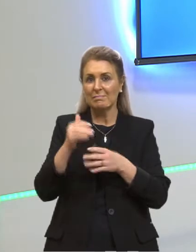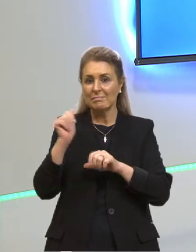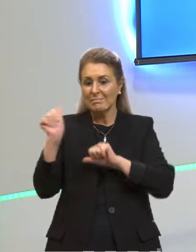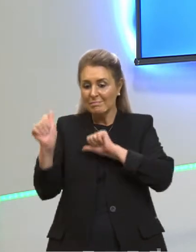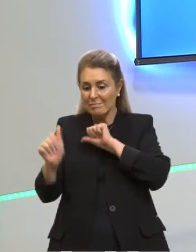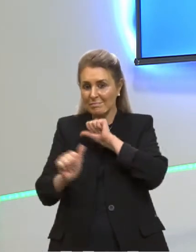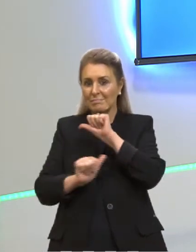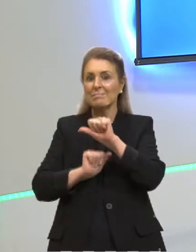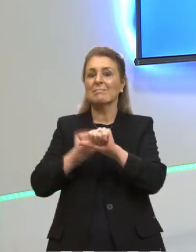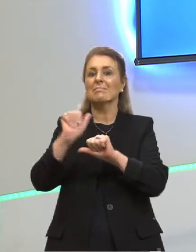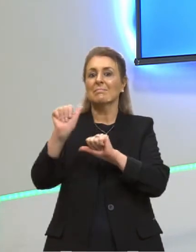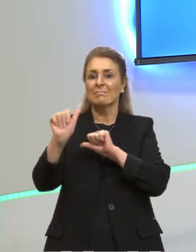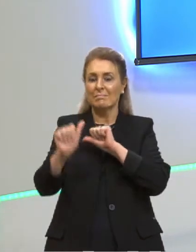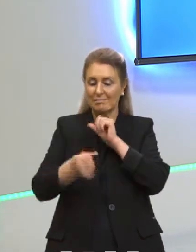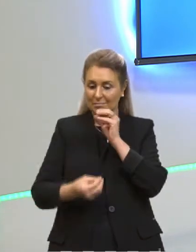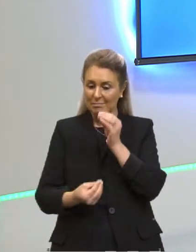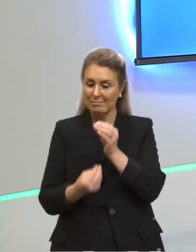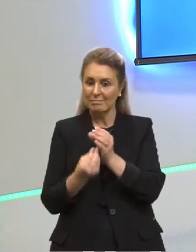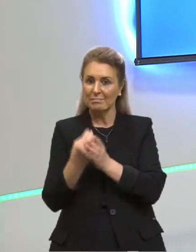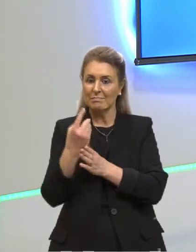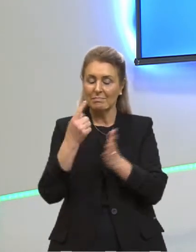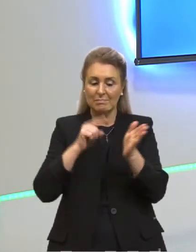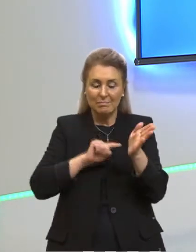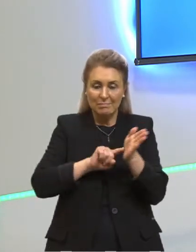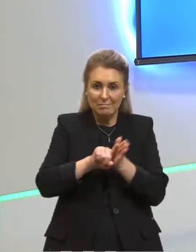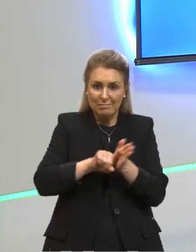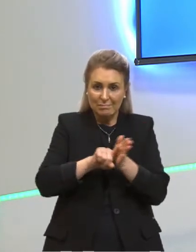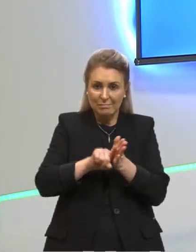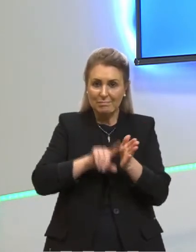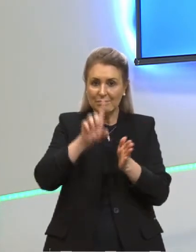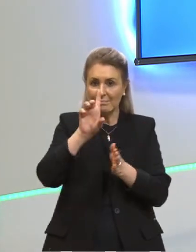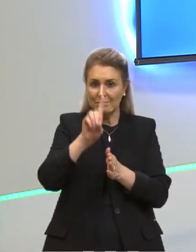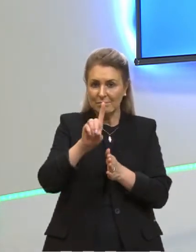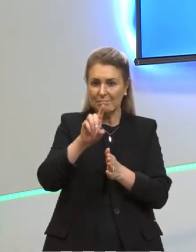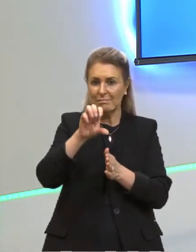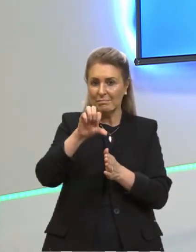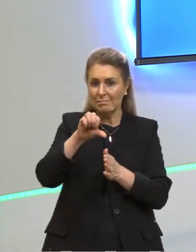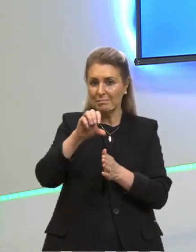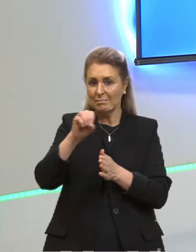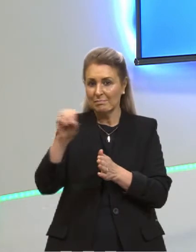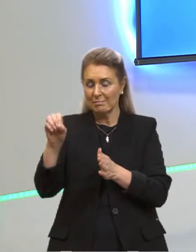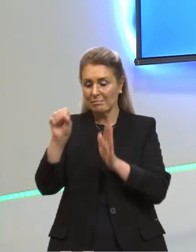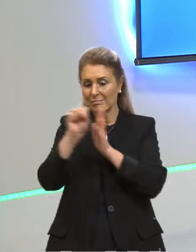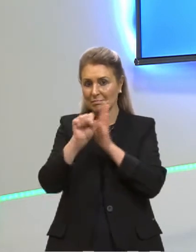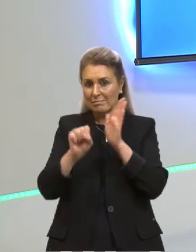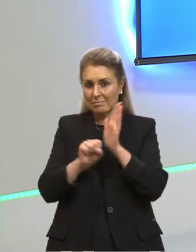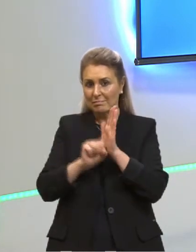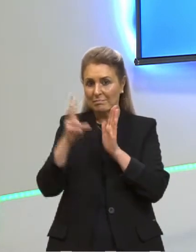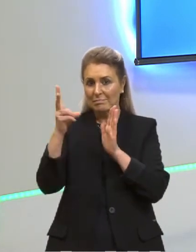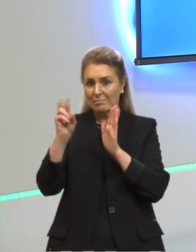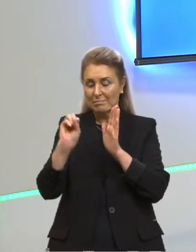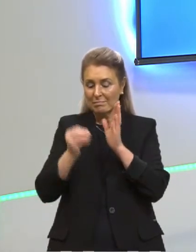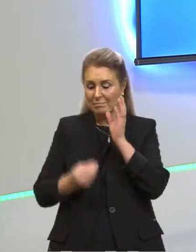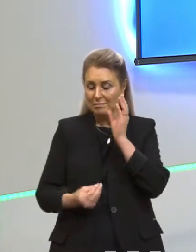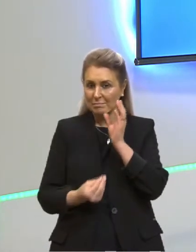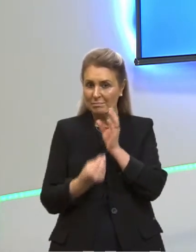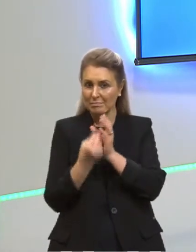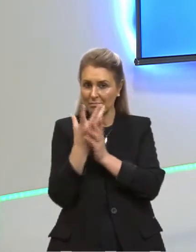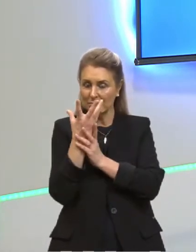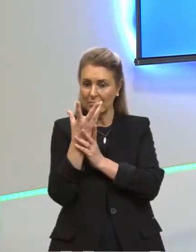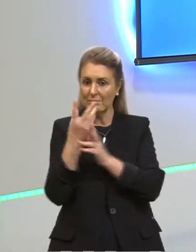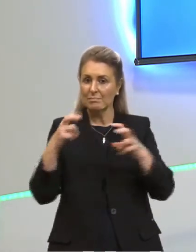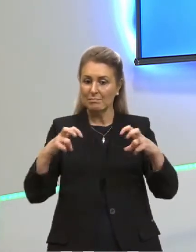outras pesquisas. E hoje, em 1900, século XX, nasceu a física moderna com a